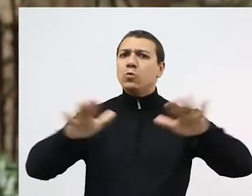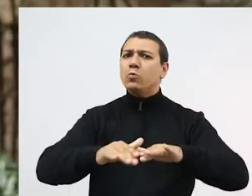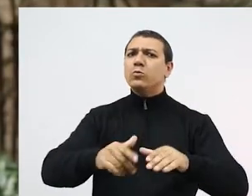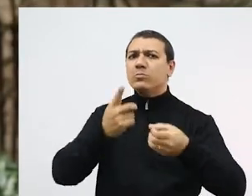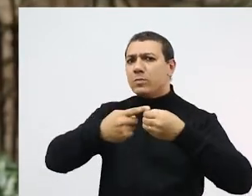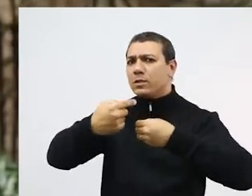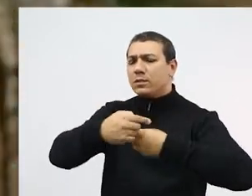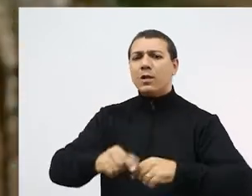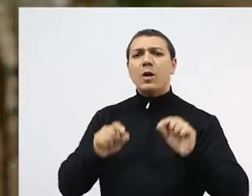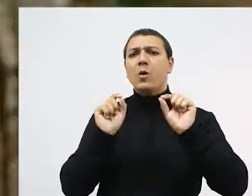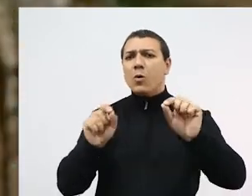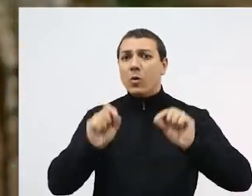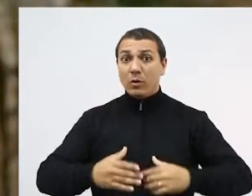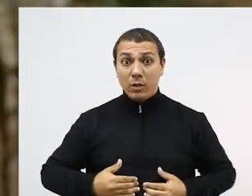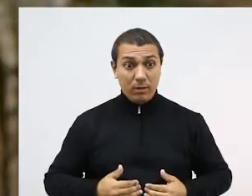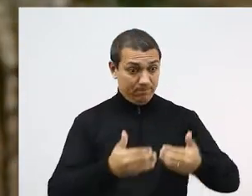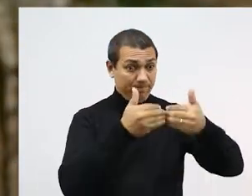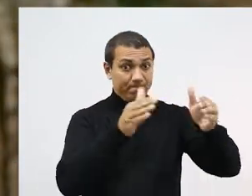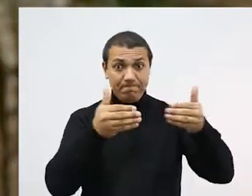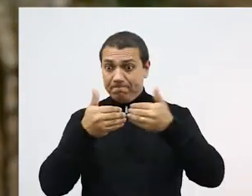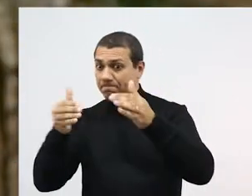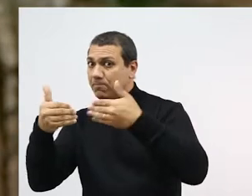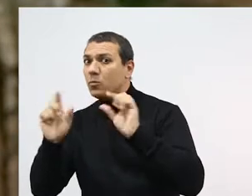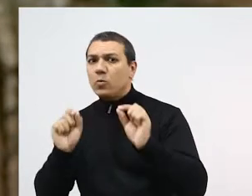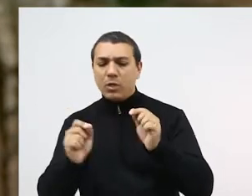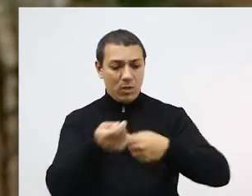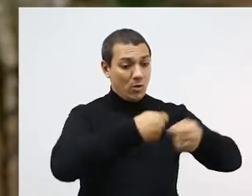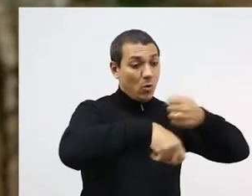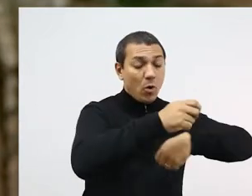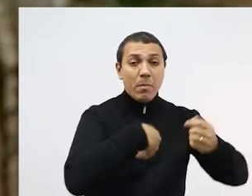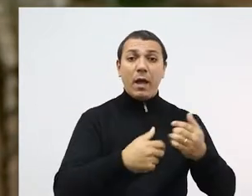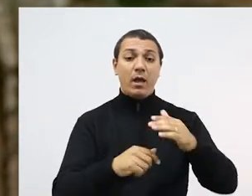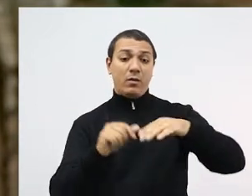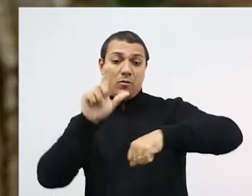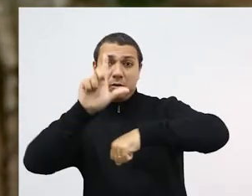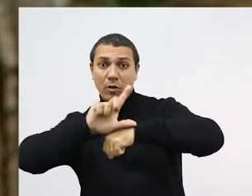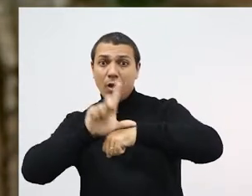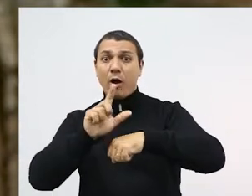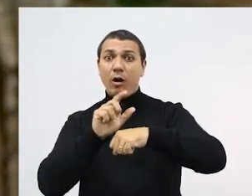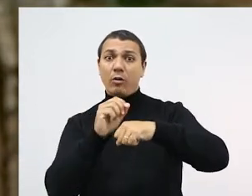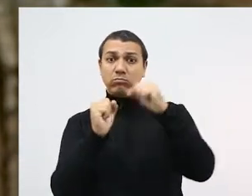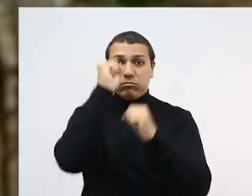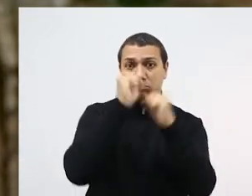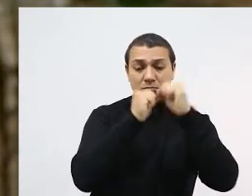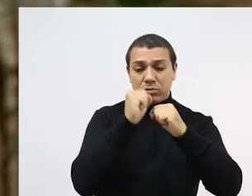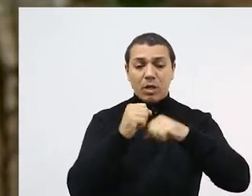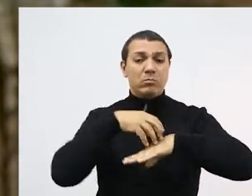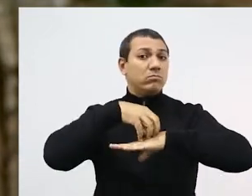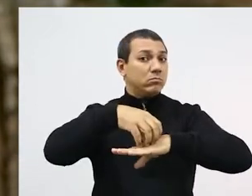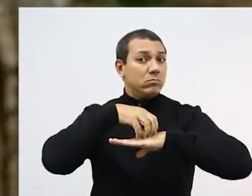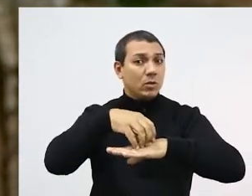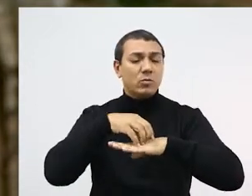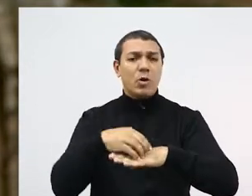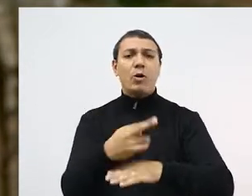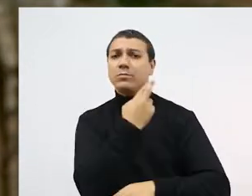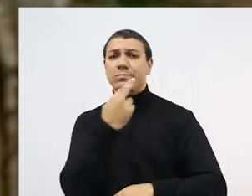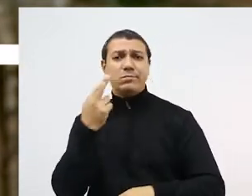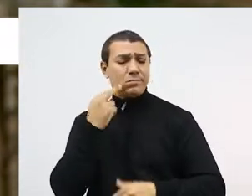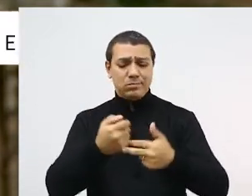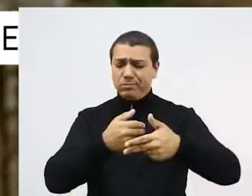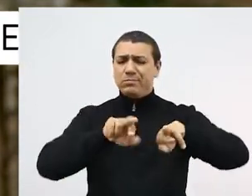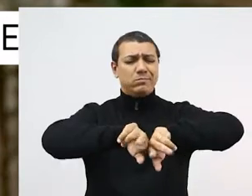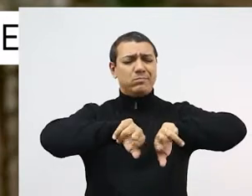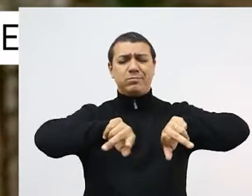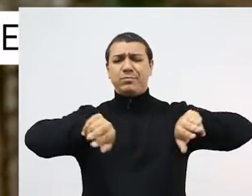tudo no seu município. A gente está falando da abertura do comércio e de como as lojas podem funcionar, da indústria, do transporte, do